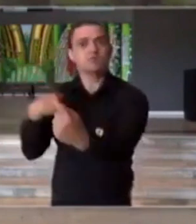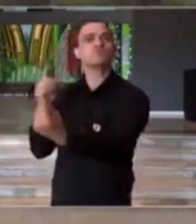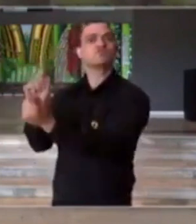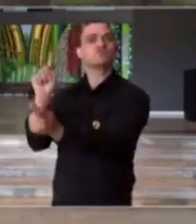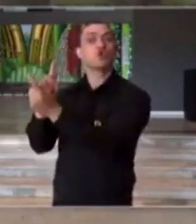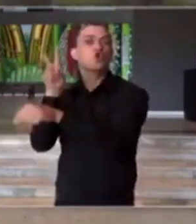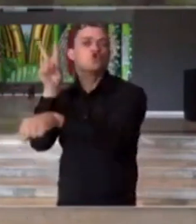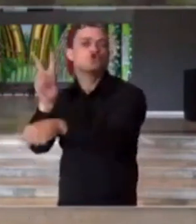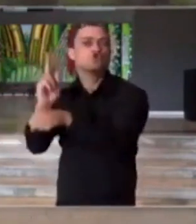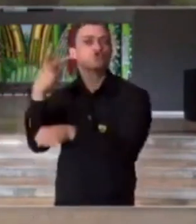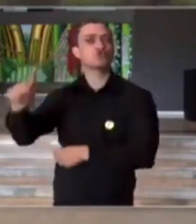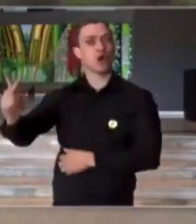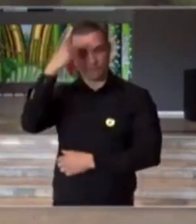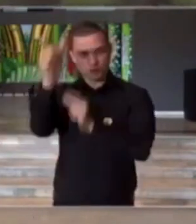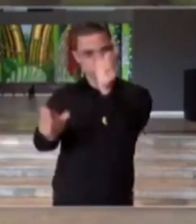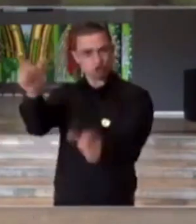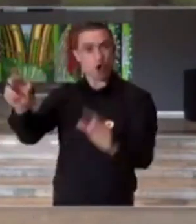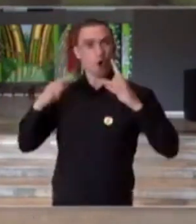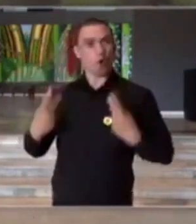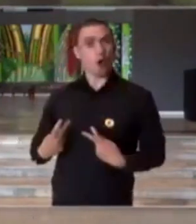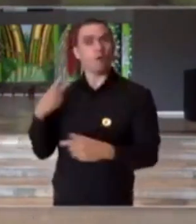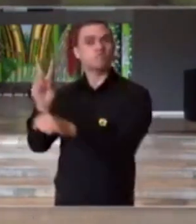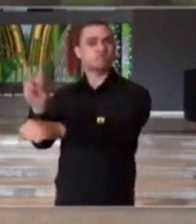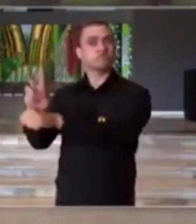proteger seres humanos.